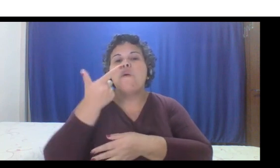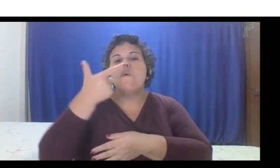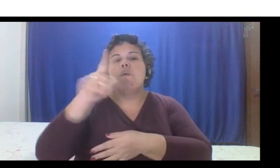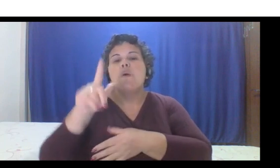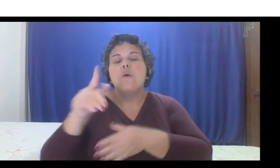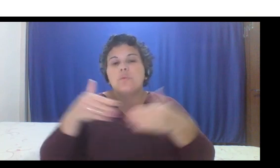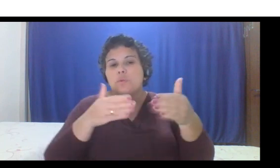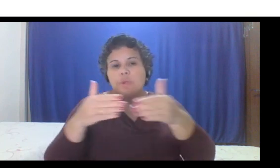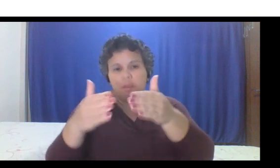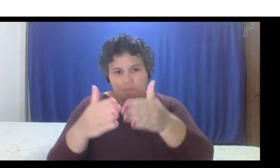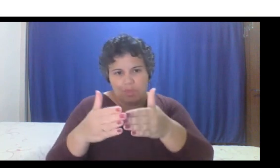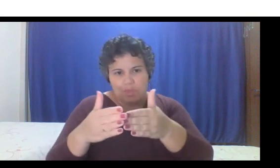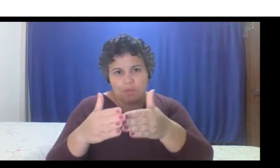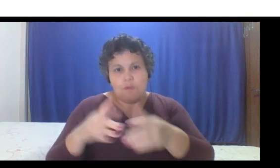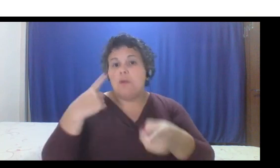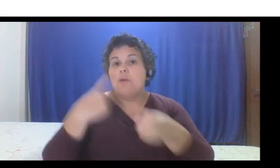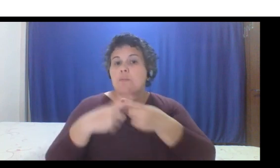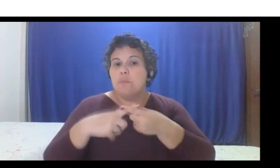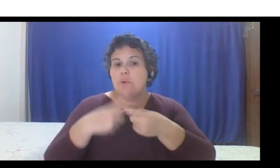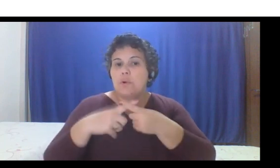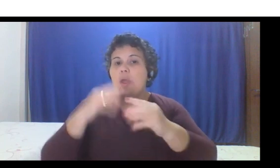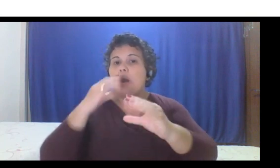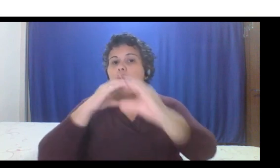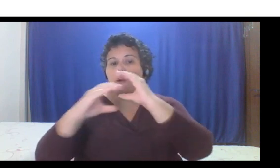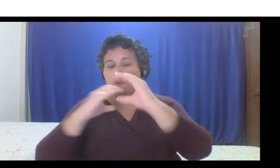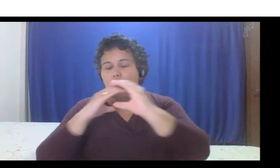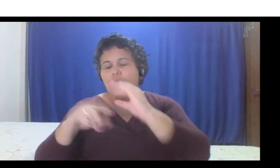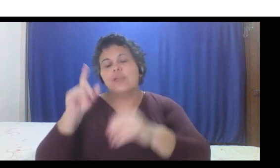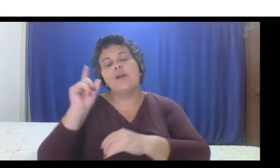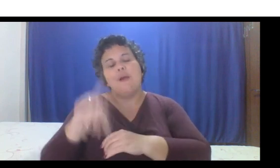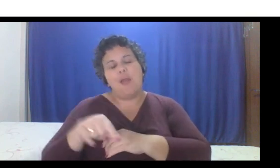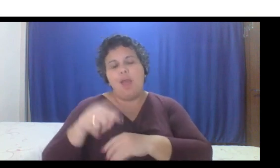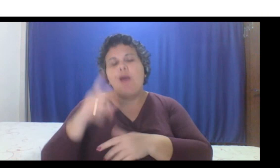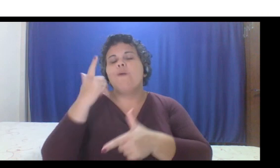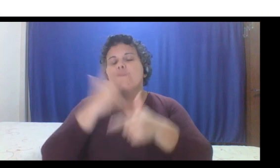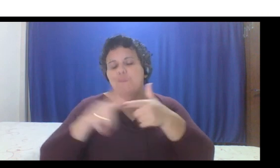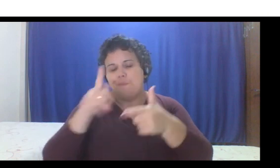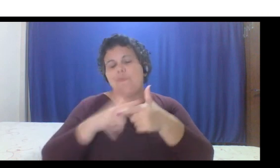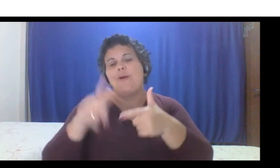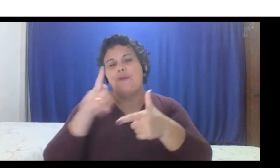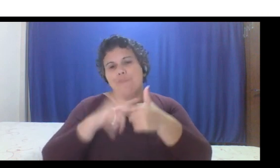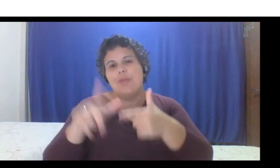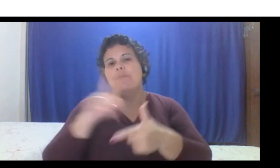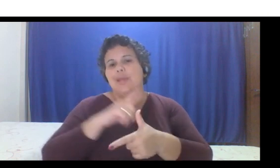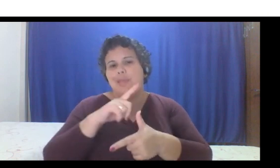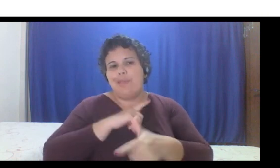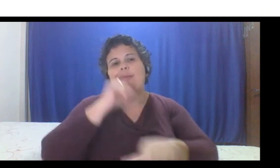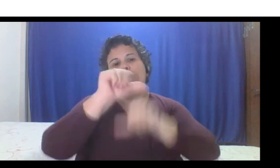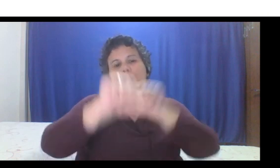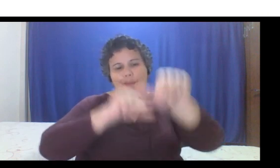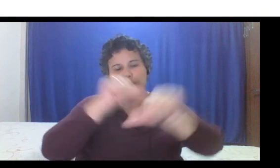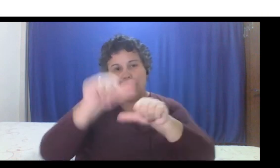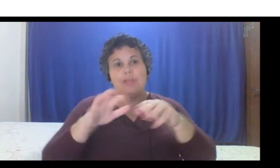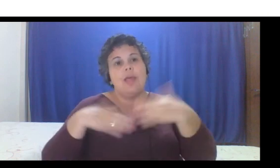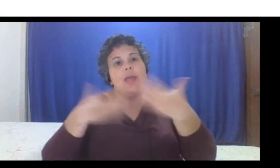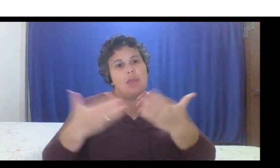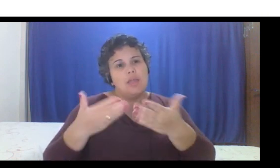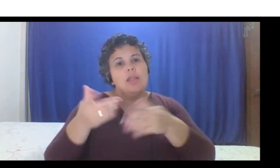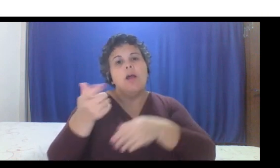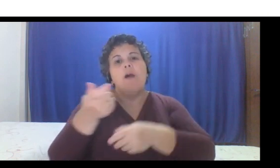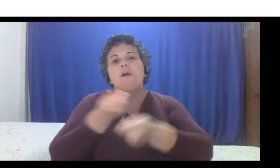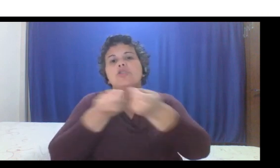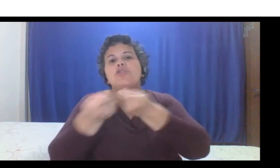maiores problemas que a gente sempre enfrenta nas transformações. Então, a visibilidade, a gestão visual, ela nos ajuda